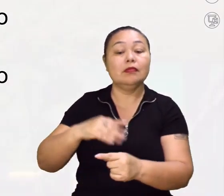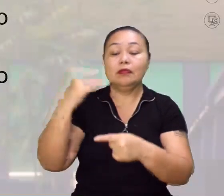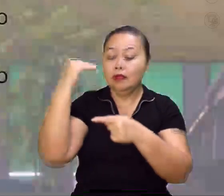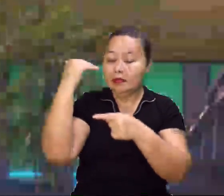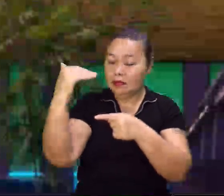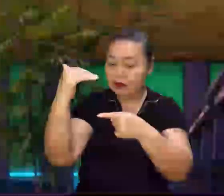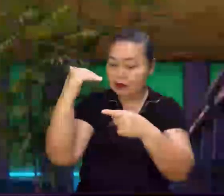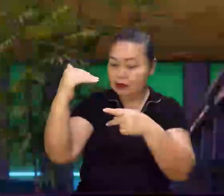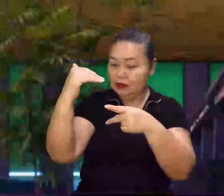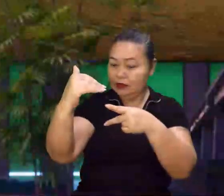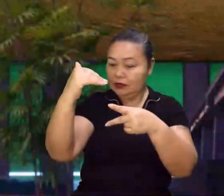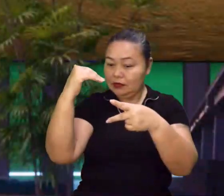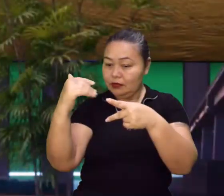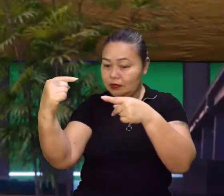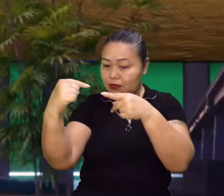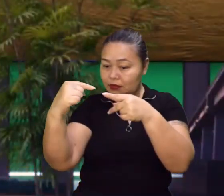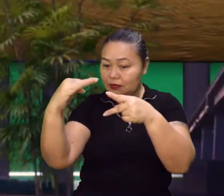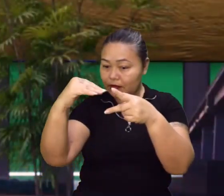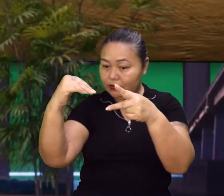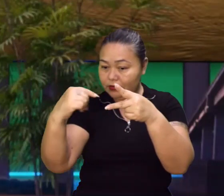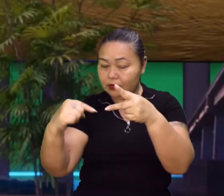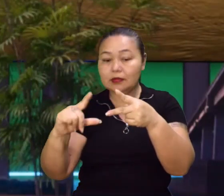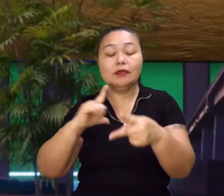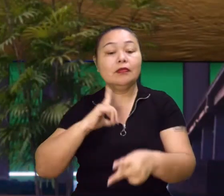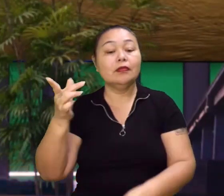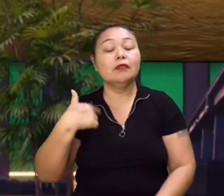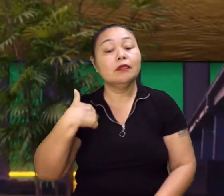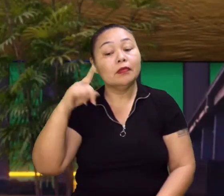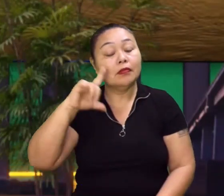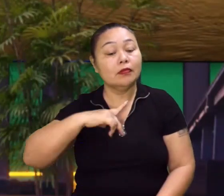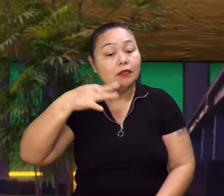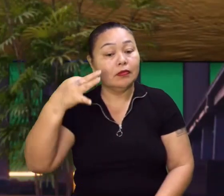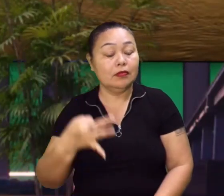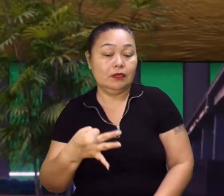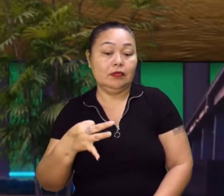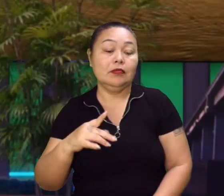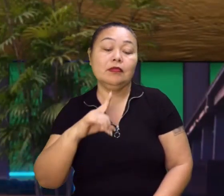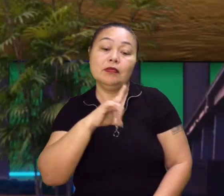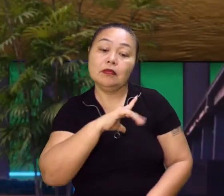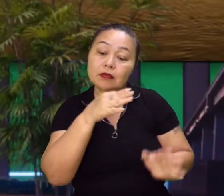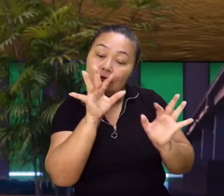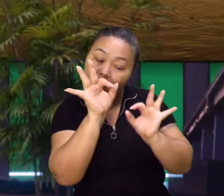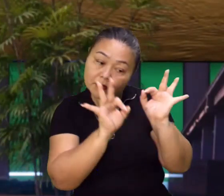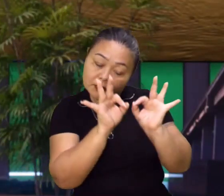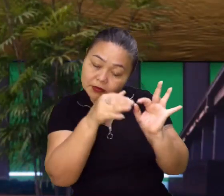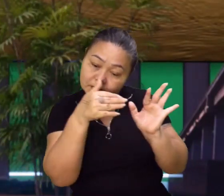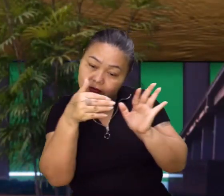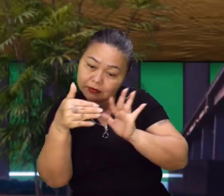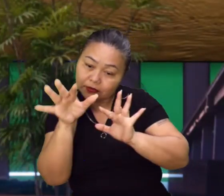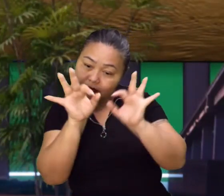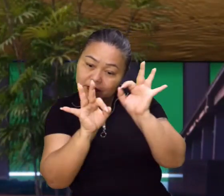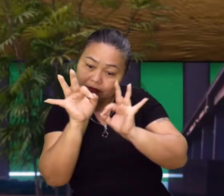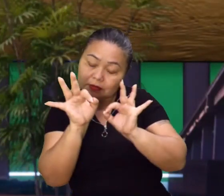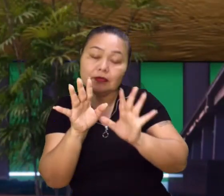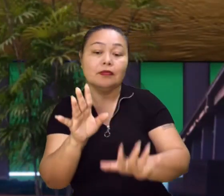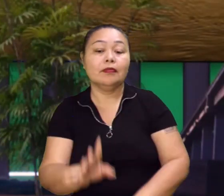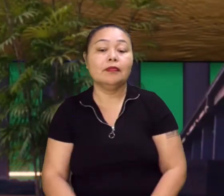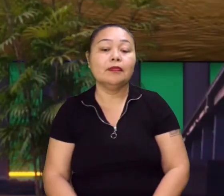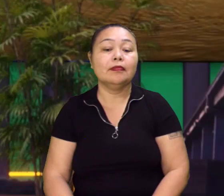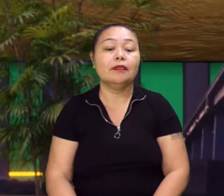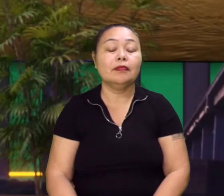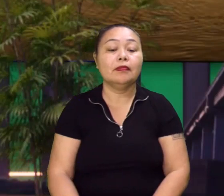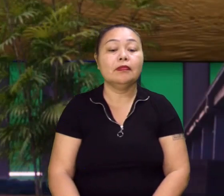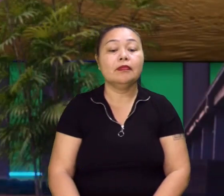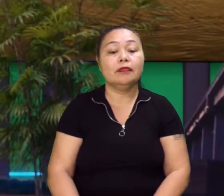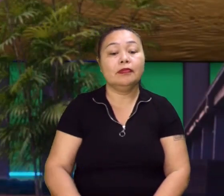respectivamente. Não basta estar correto. Tem que estar na ordem que se pede. Muito bem. É isso? Exatamente.